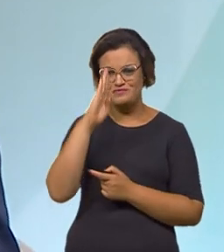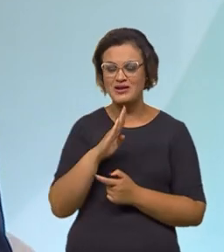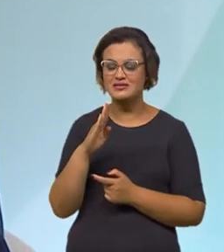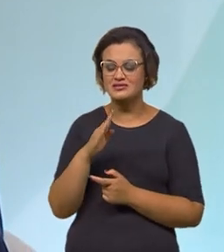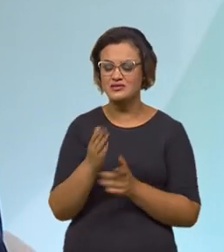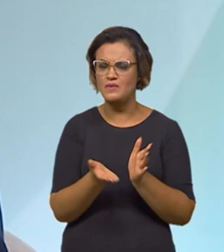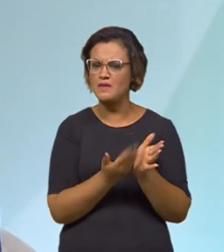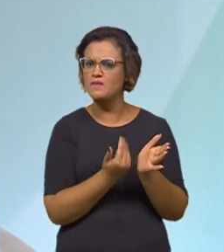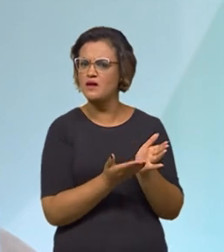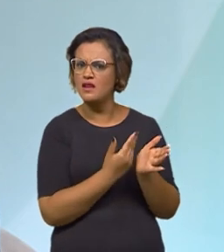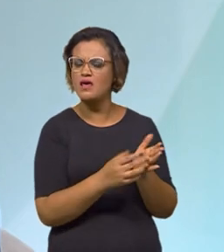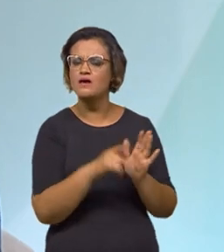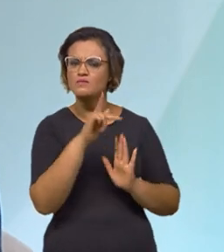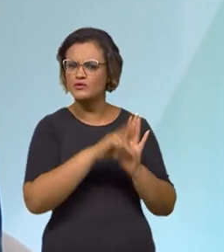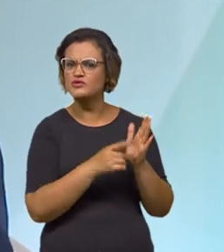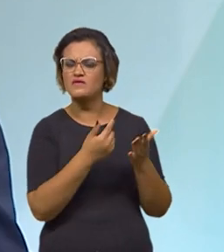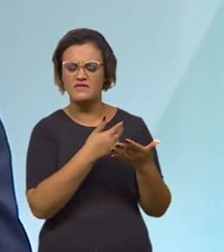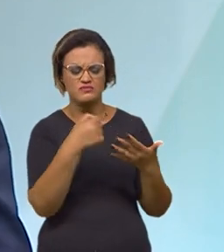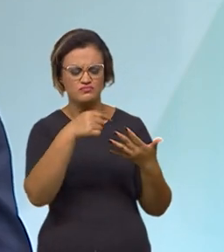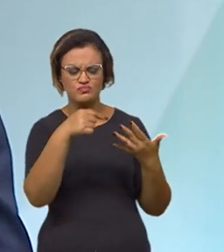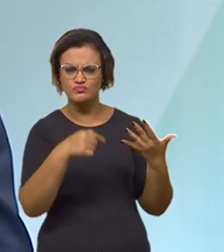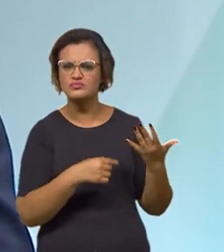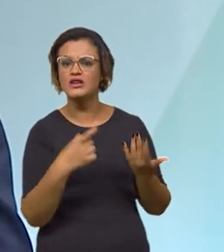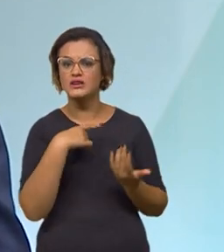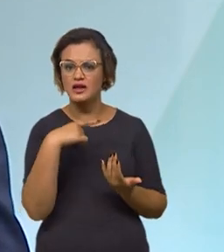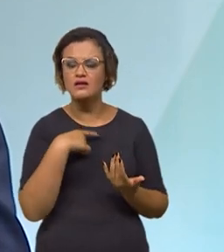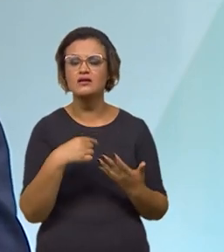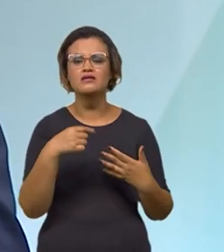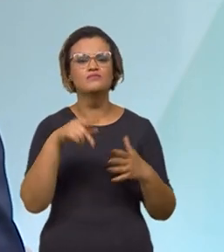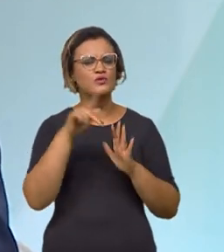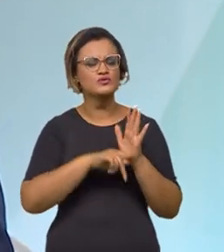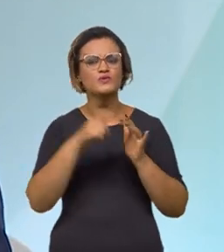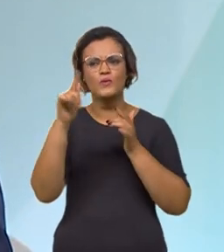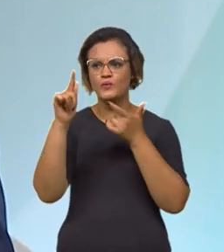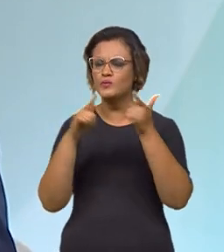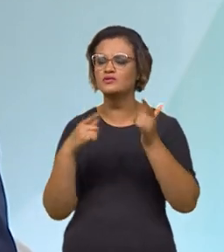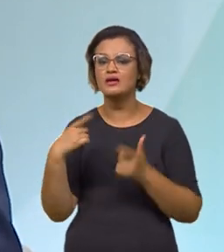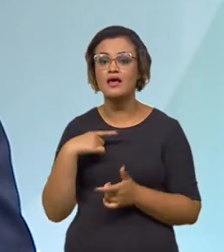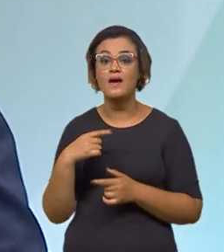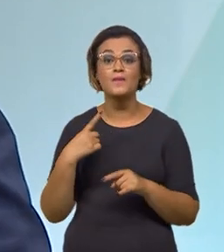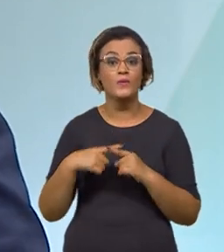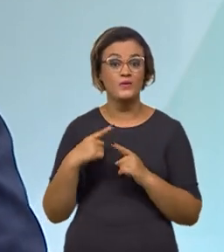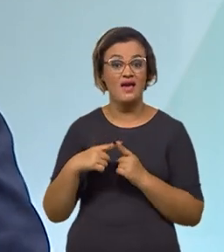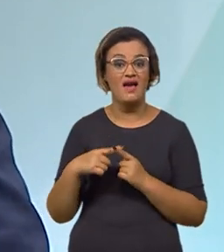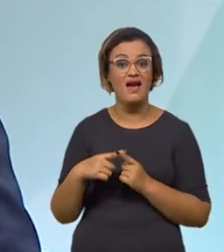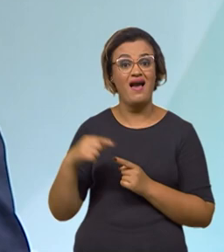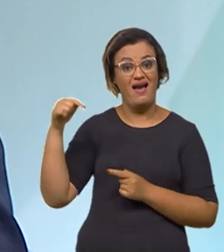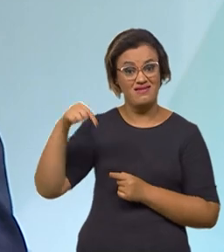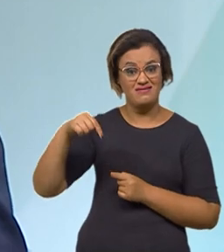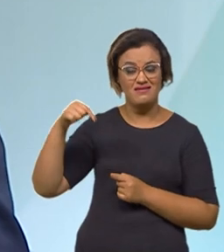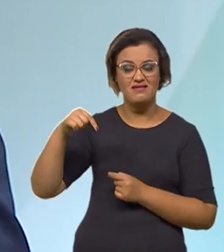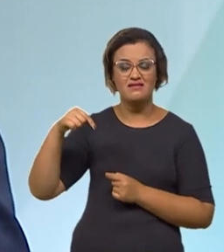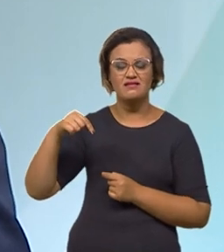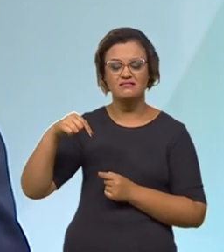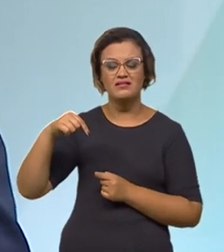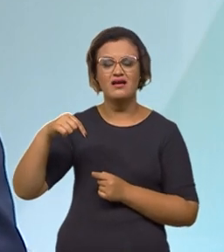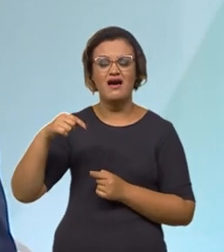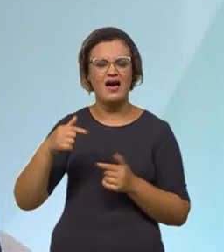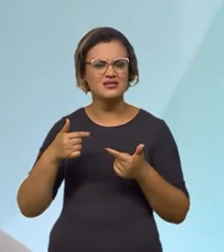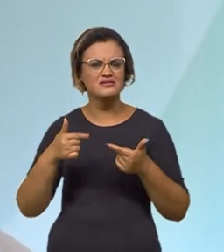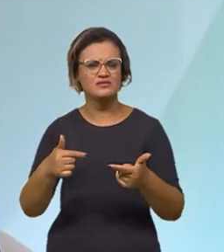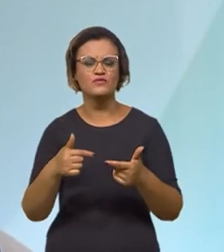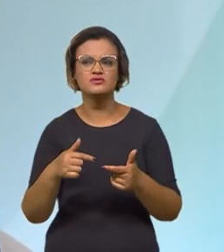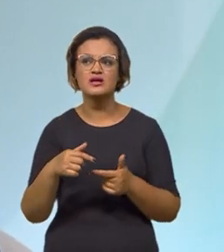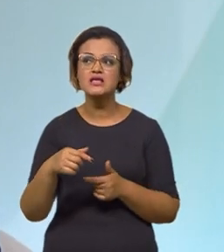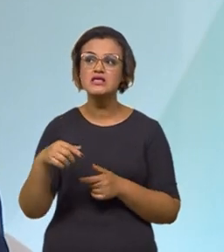portfólio de projetos, e é interessante falar que nós temos muitos projetos, porque aquelas grandes operadoras que